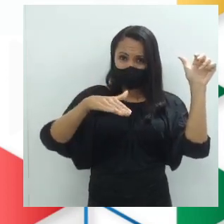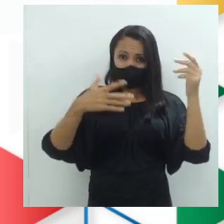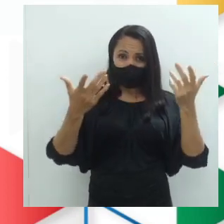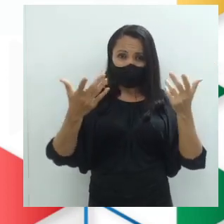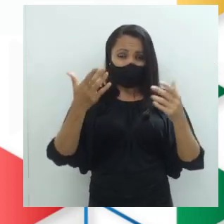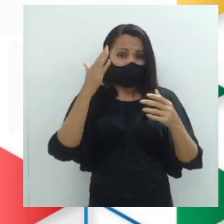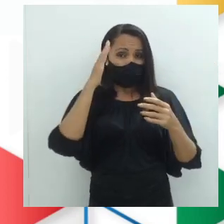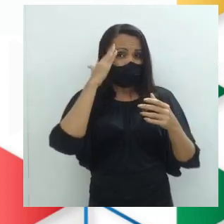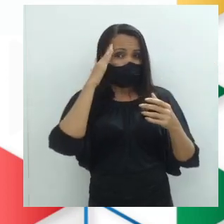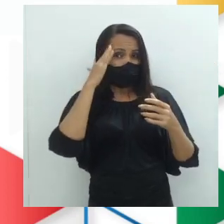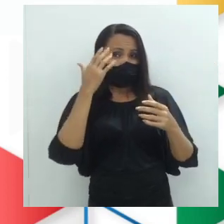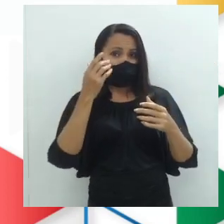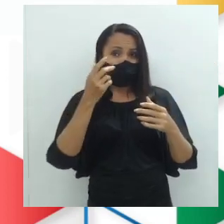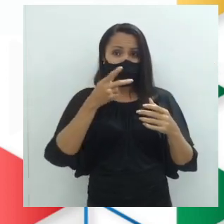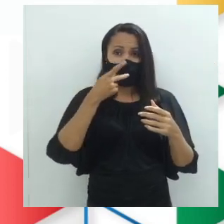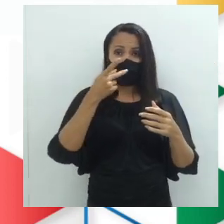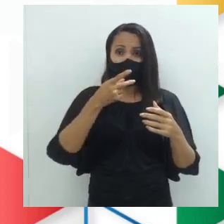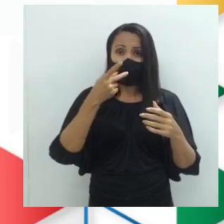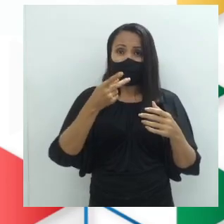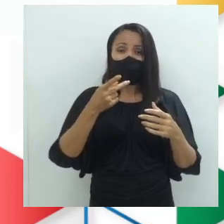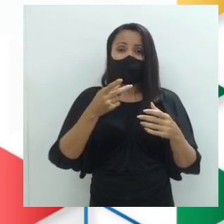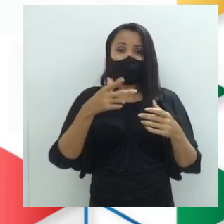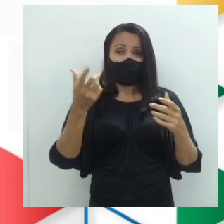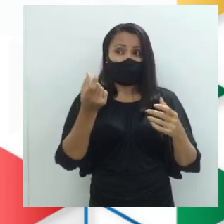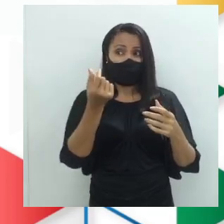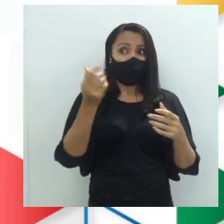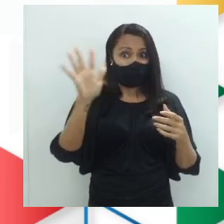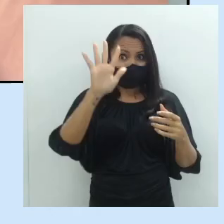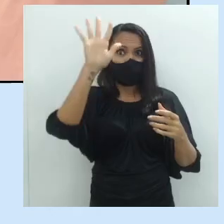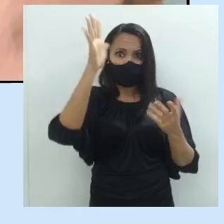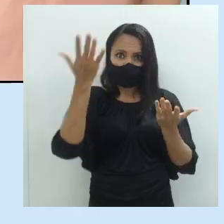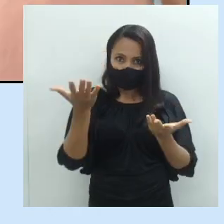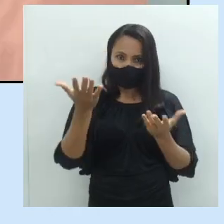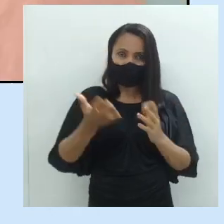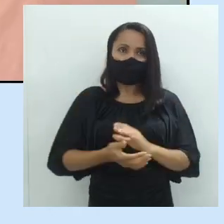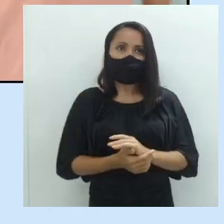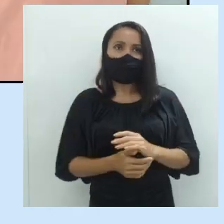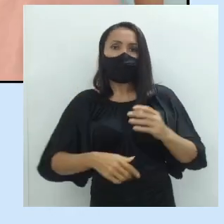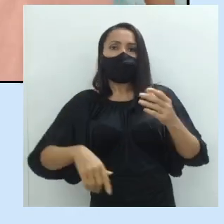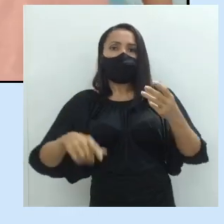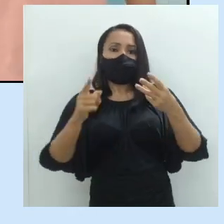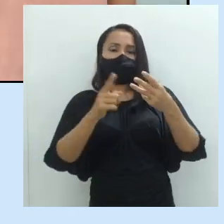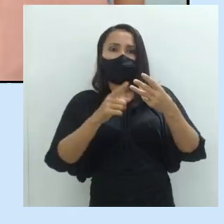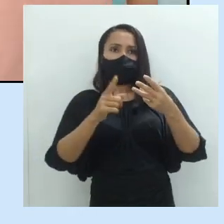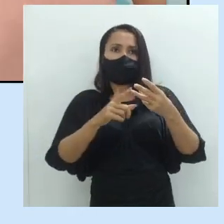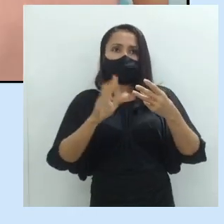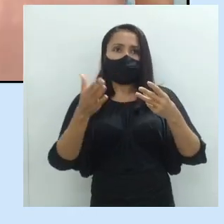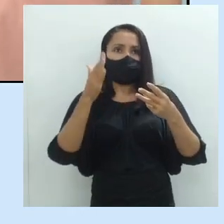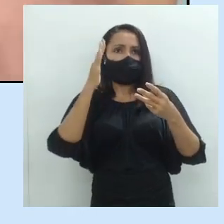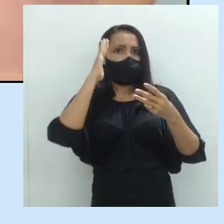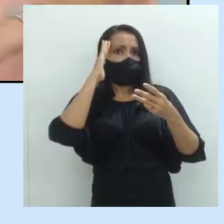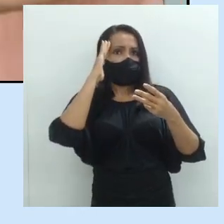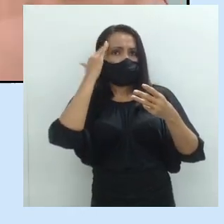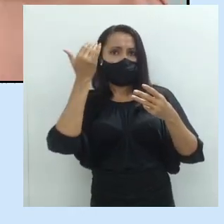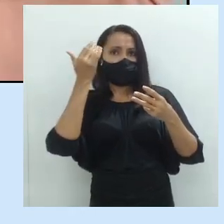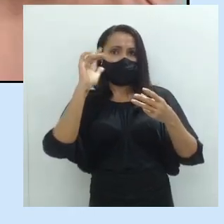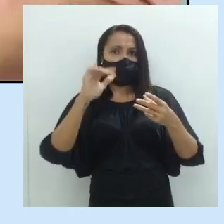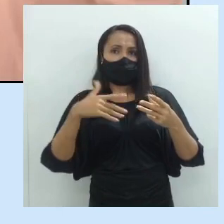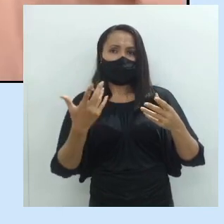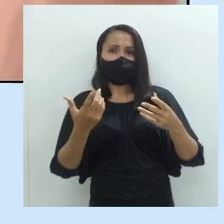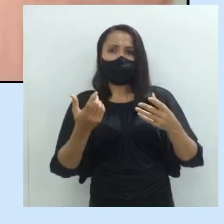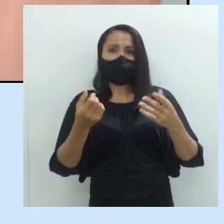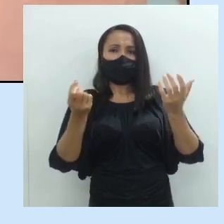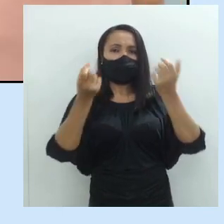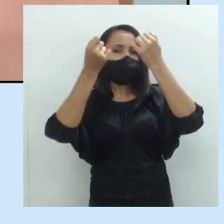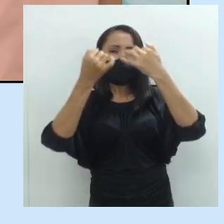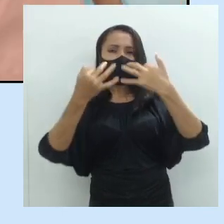que a pessoa quer dizer um outro sentido, que está caro. Terceiro, nem sei como descrever sua beleza. Olha